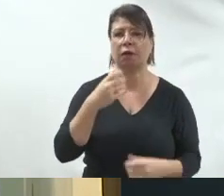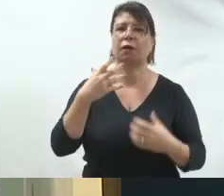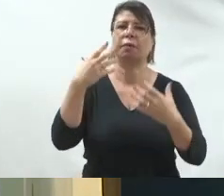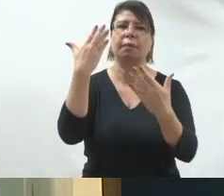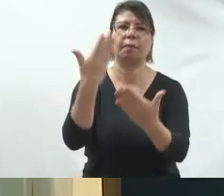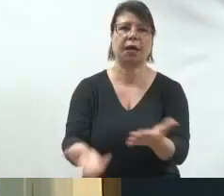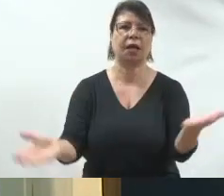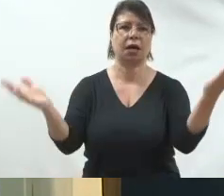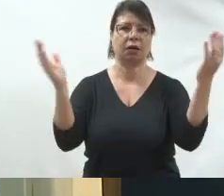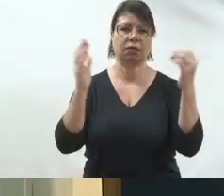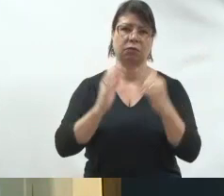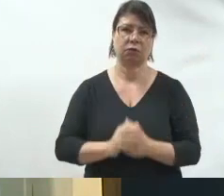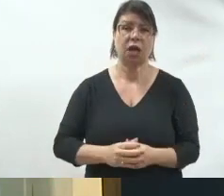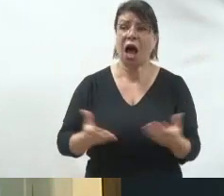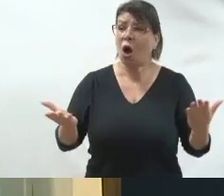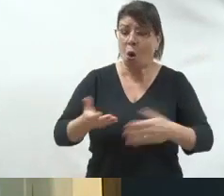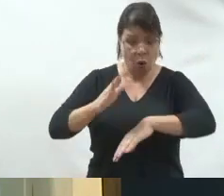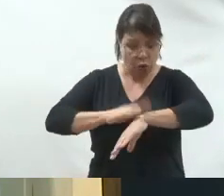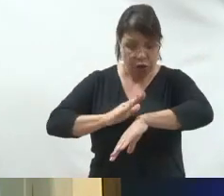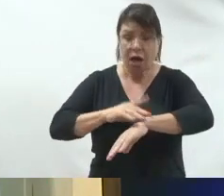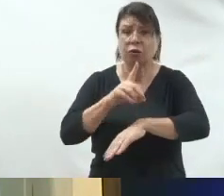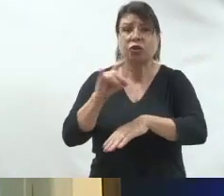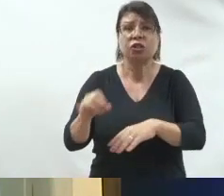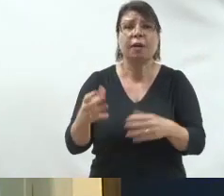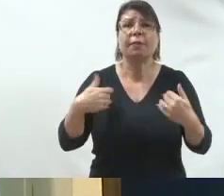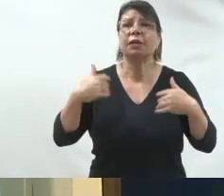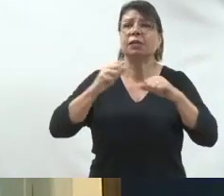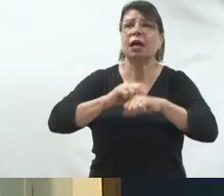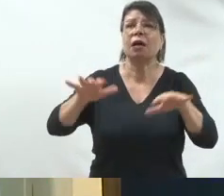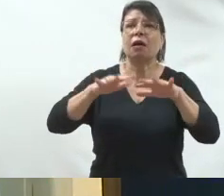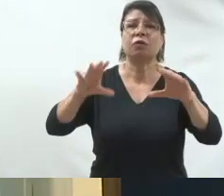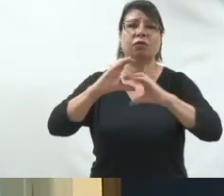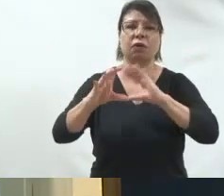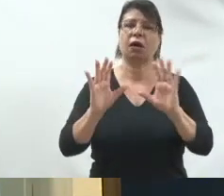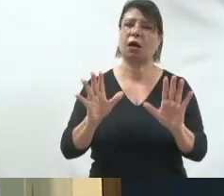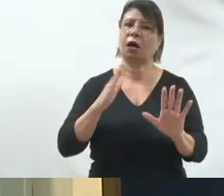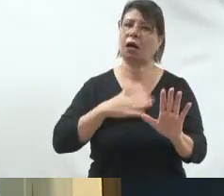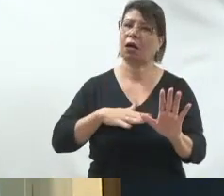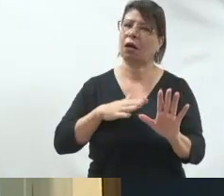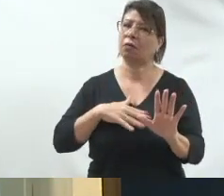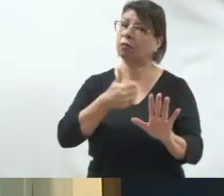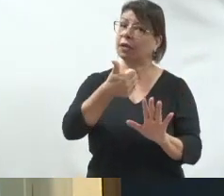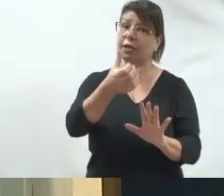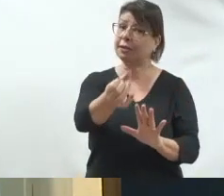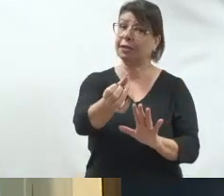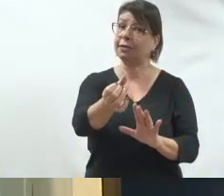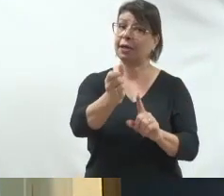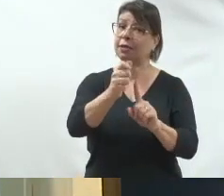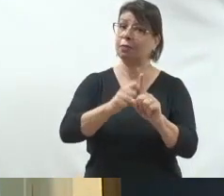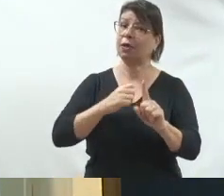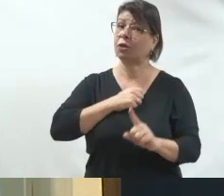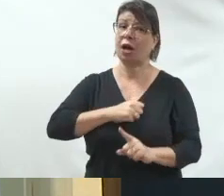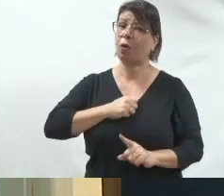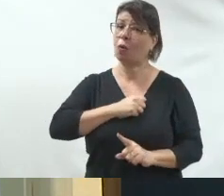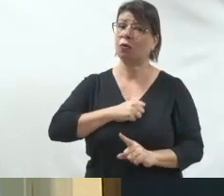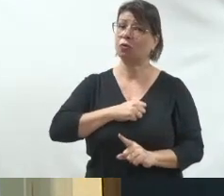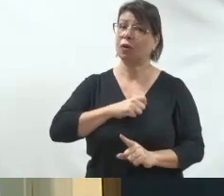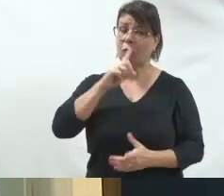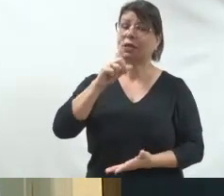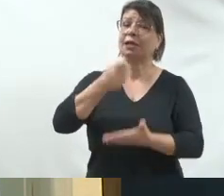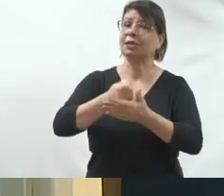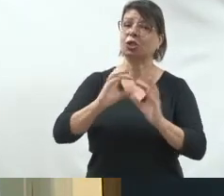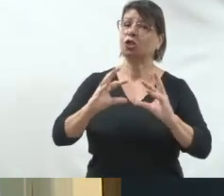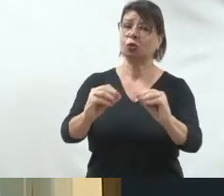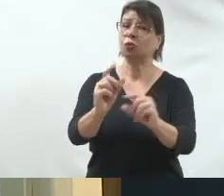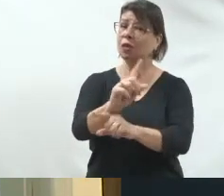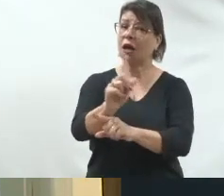coisas, tem que ir para a rua, hoje é o dia, não é o dia decisivo, não é o dia 16 de agosto dentro da campanha. O dia decisivo na campanha de